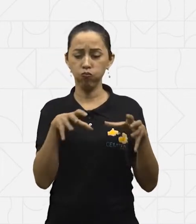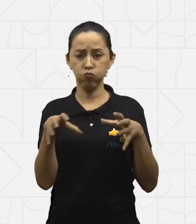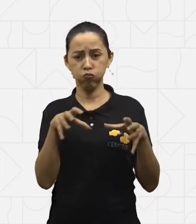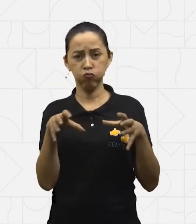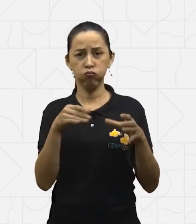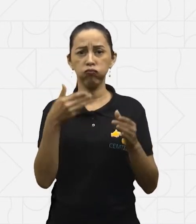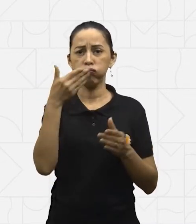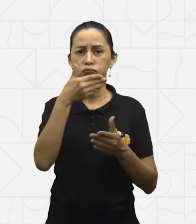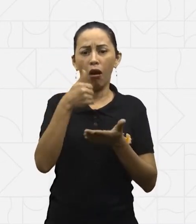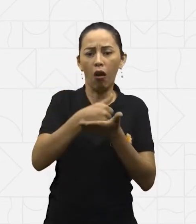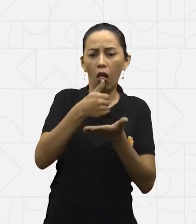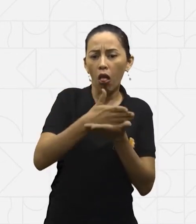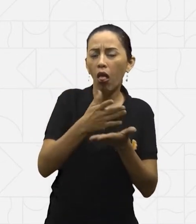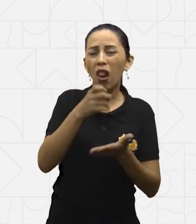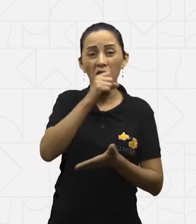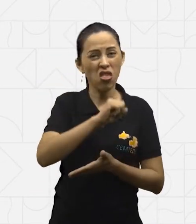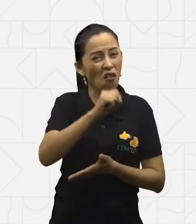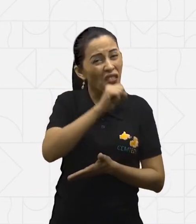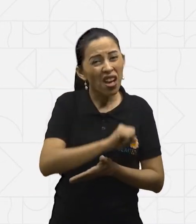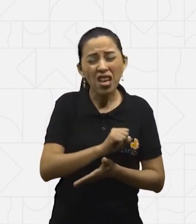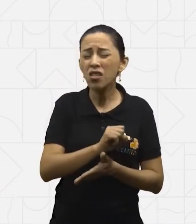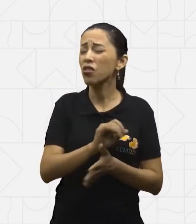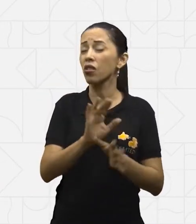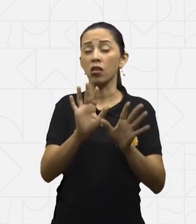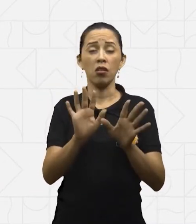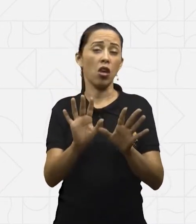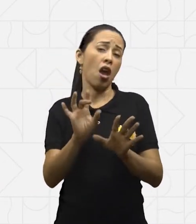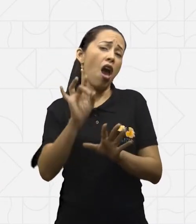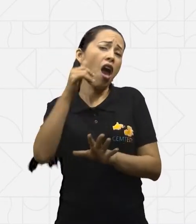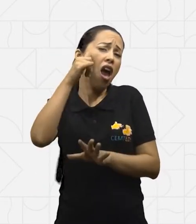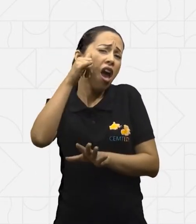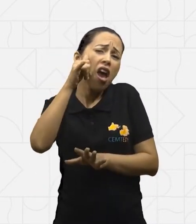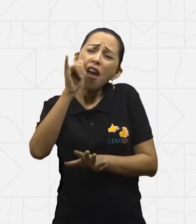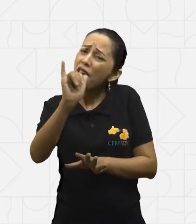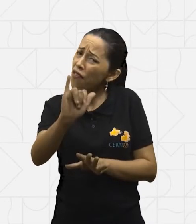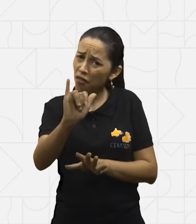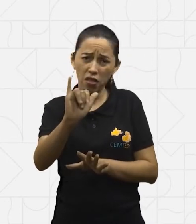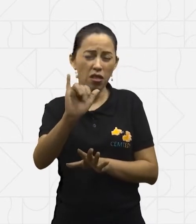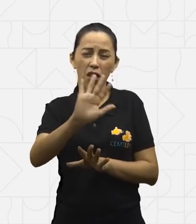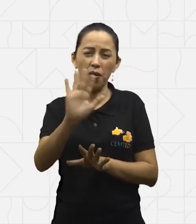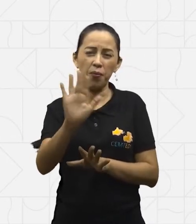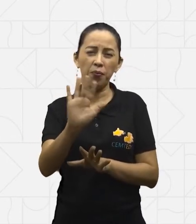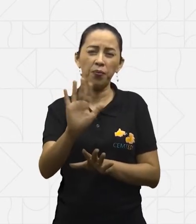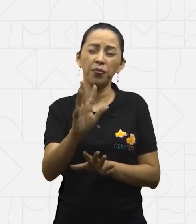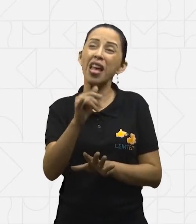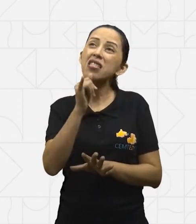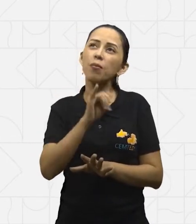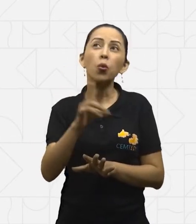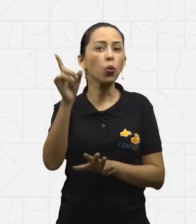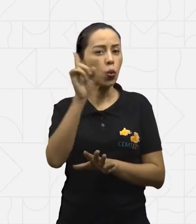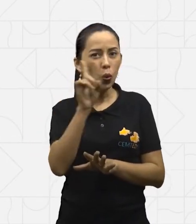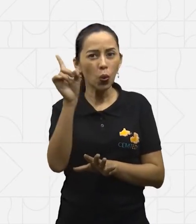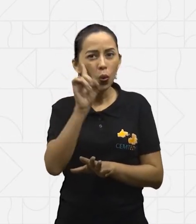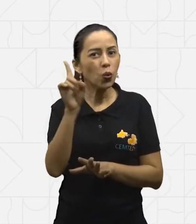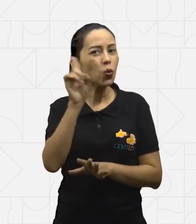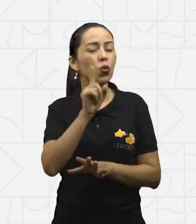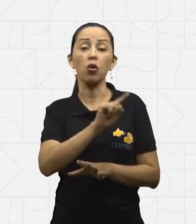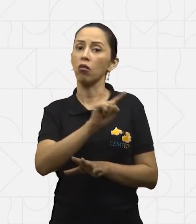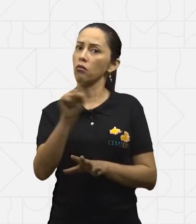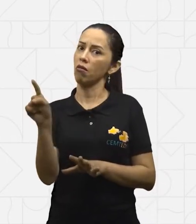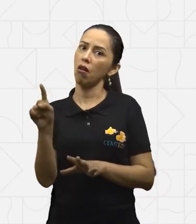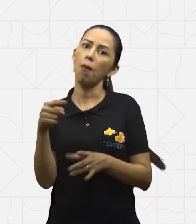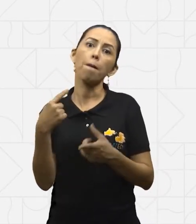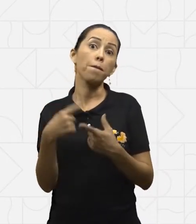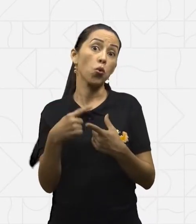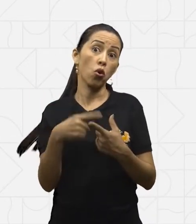seja evitado, não seja consumido todos os dias. Porque vai fazer mal, é muito açúcar e muita gordura.